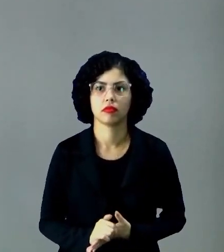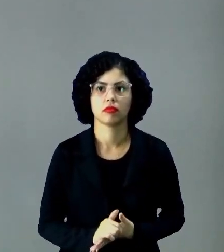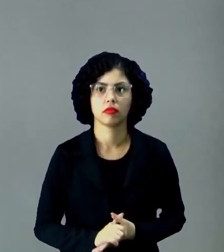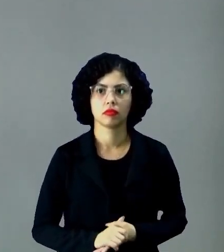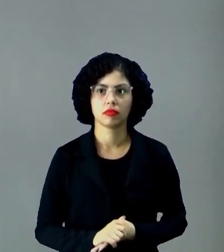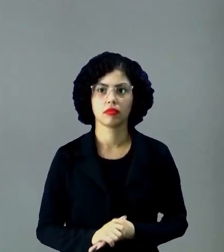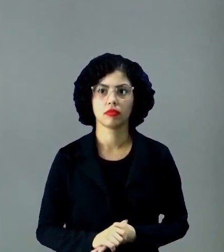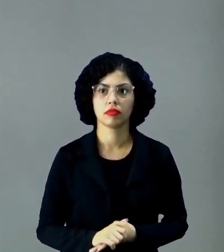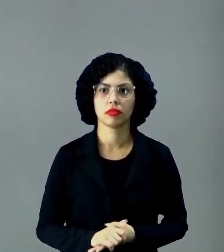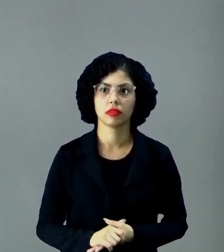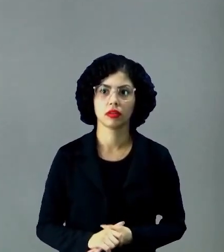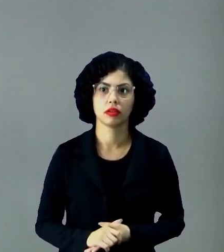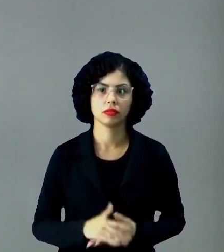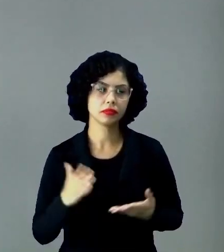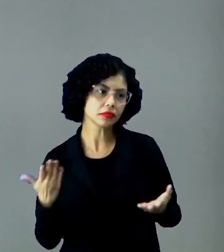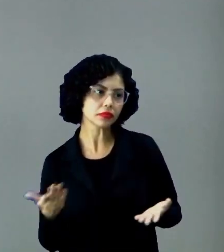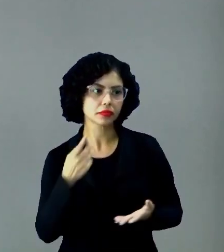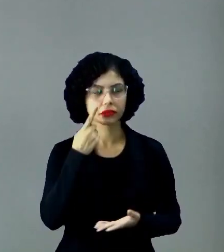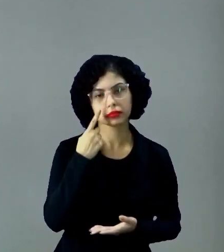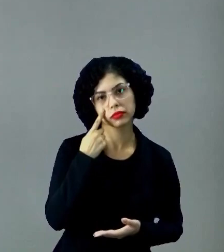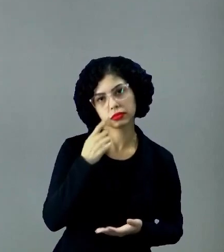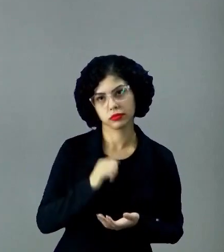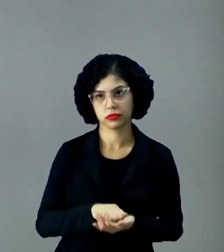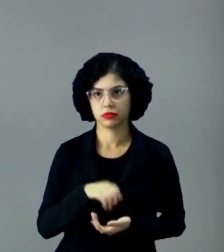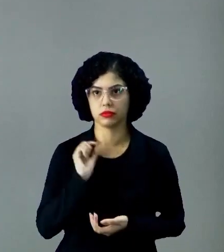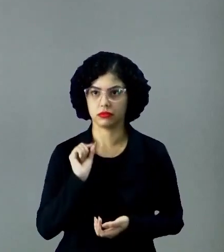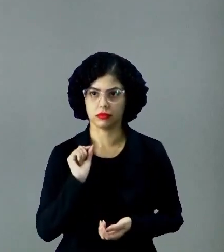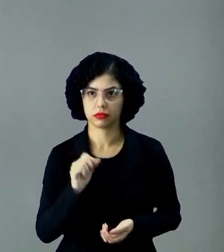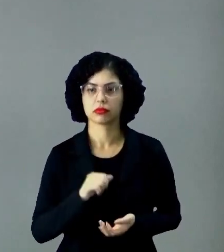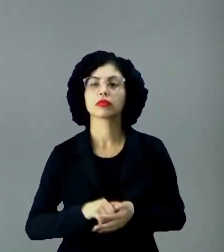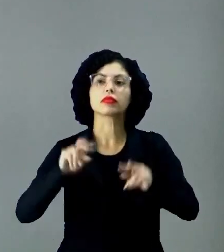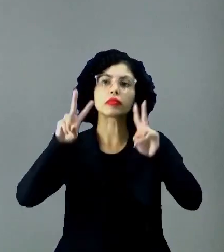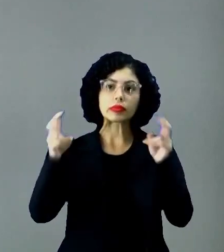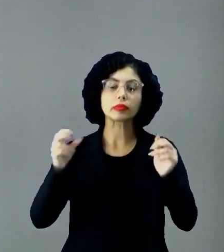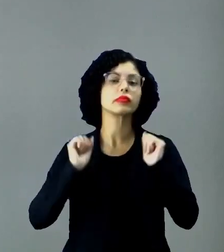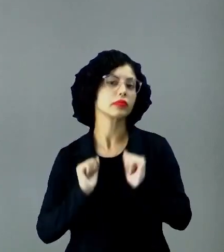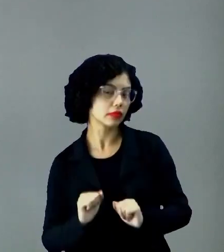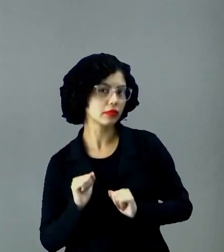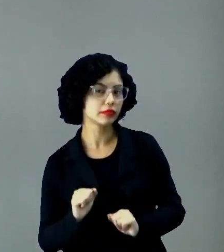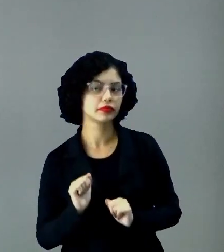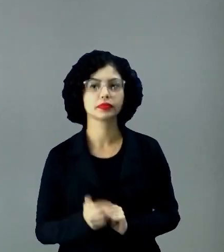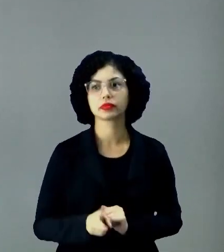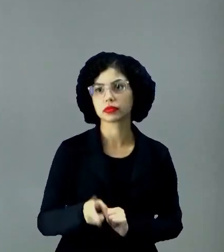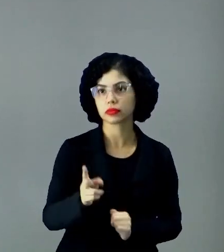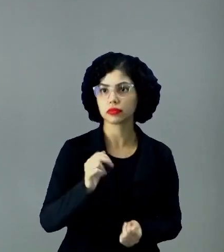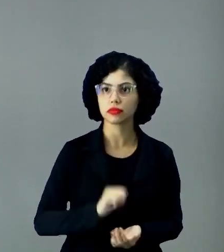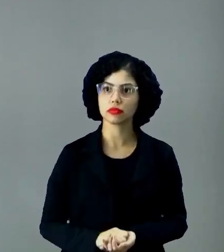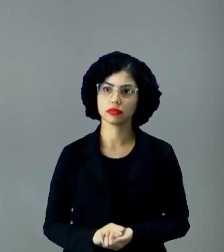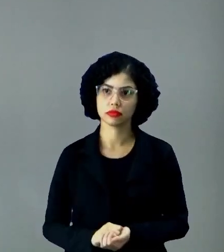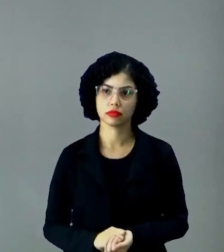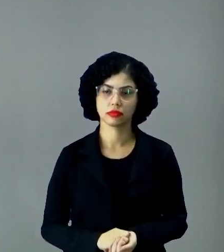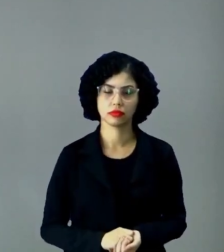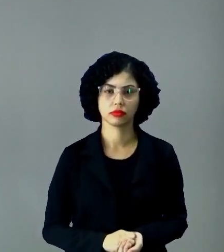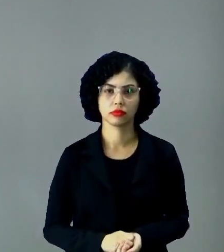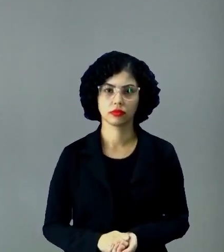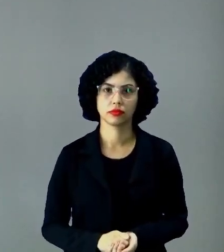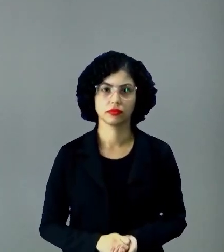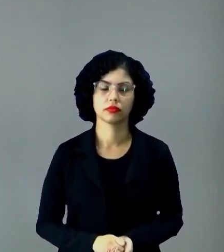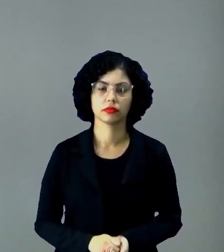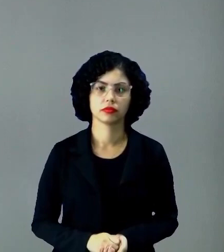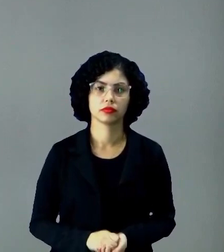notícia vai tratar, né? Então, observem que o título, ele pode ser tendencioso. Muitos